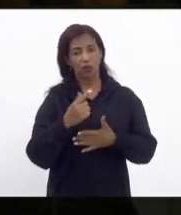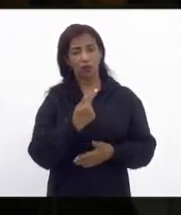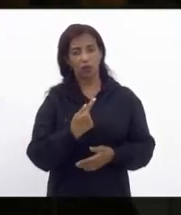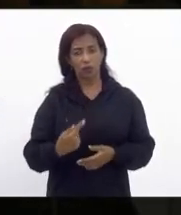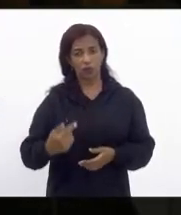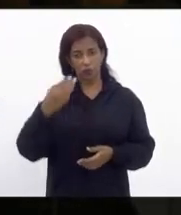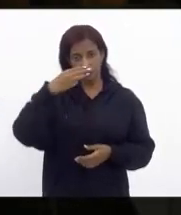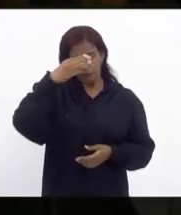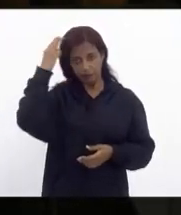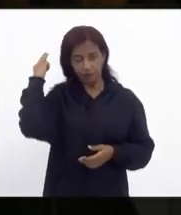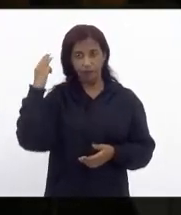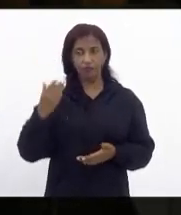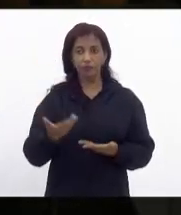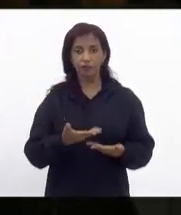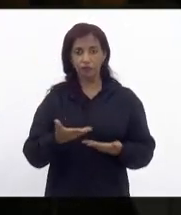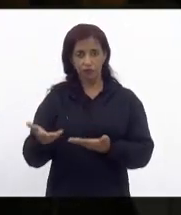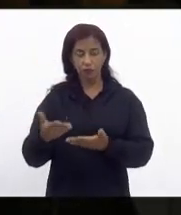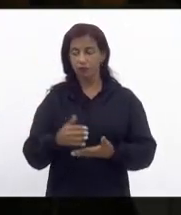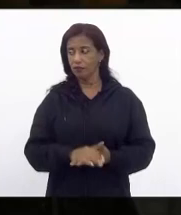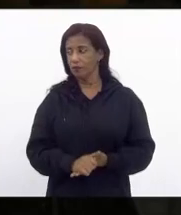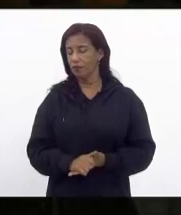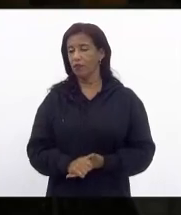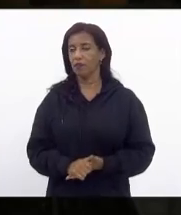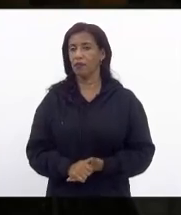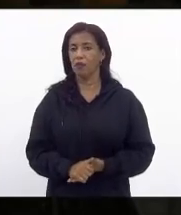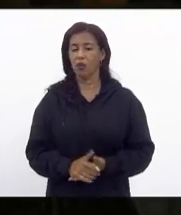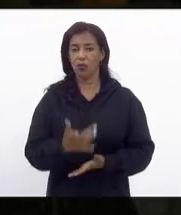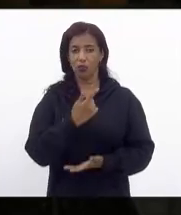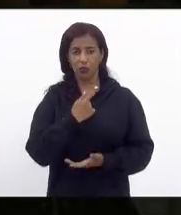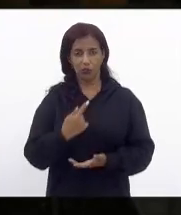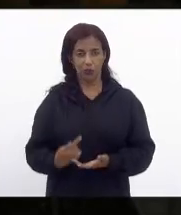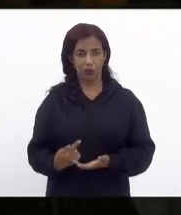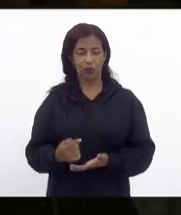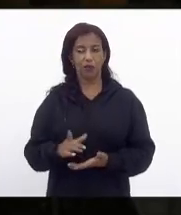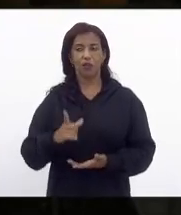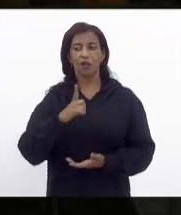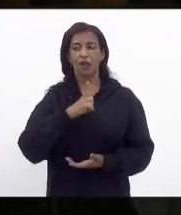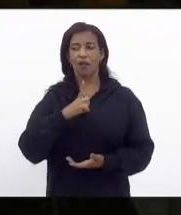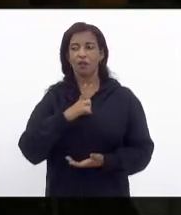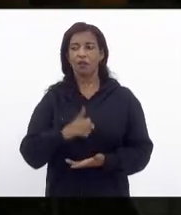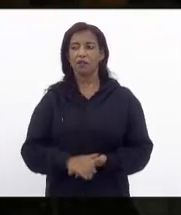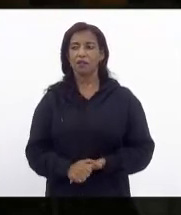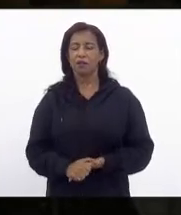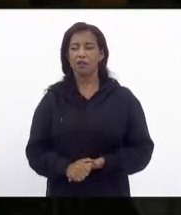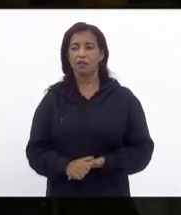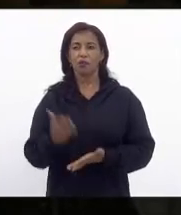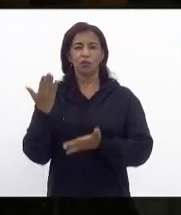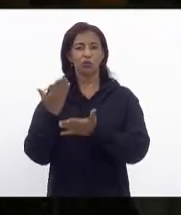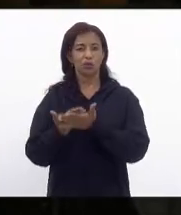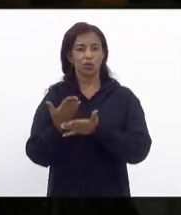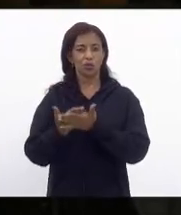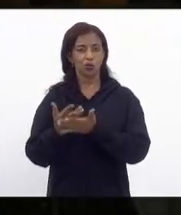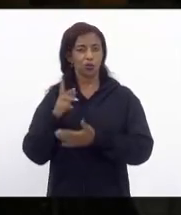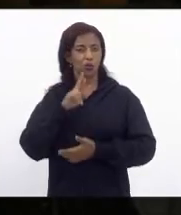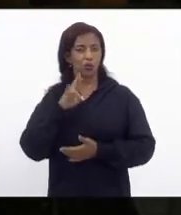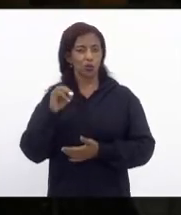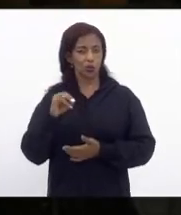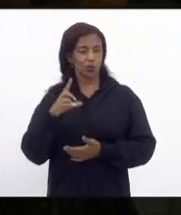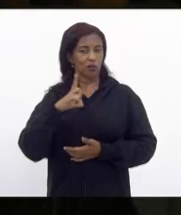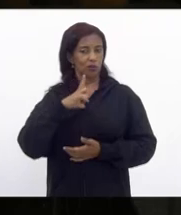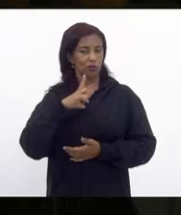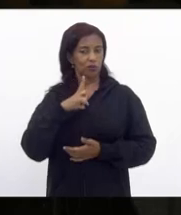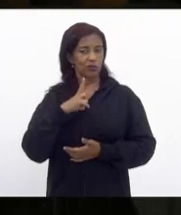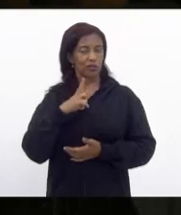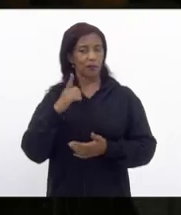Pacheco convido aqui publicamente o governador a levar em conta os estudos que o Rio de Janeiro tem produzido